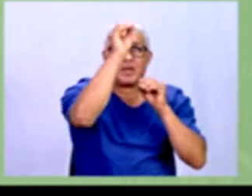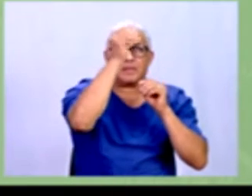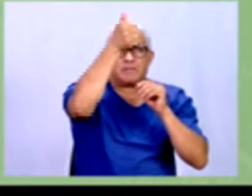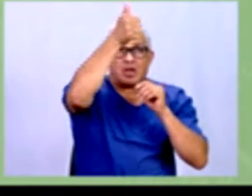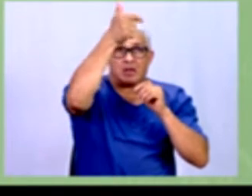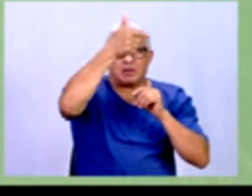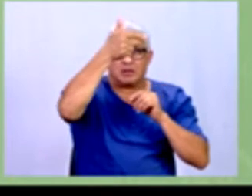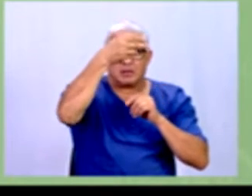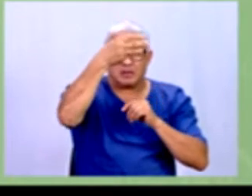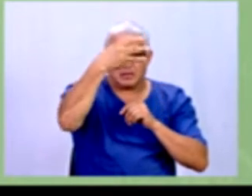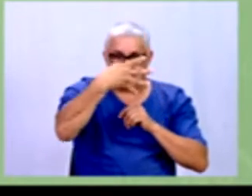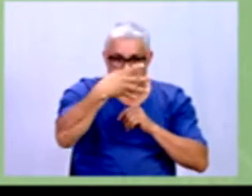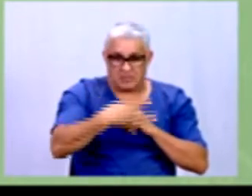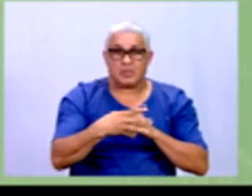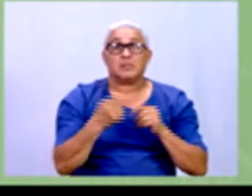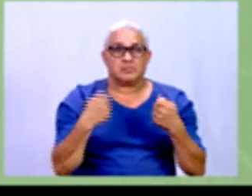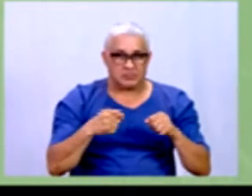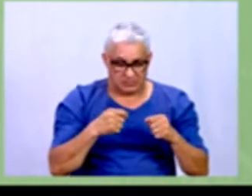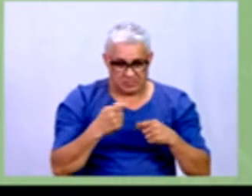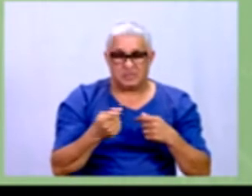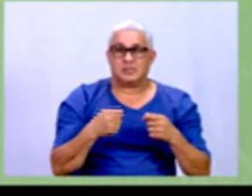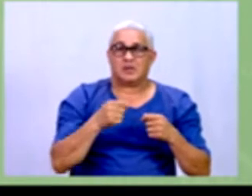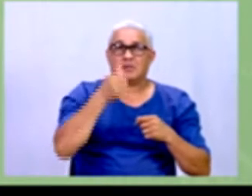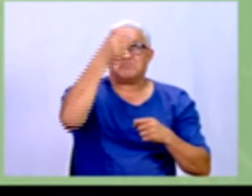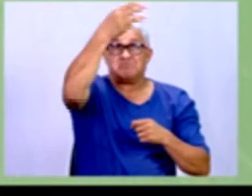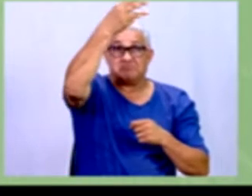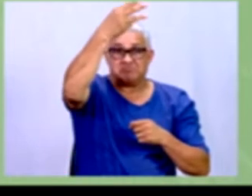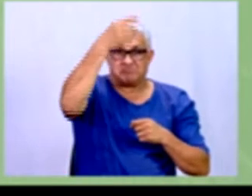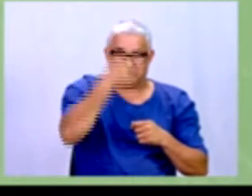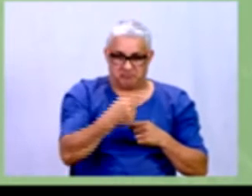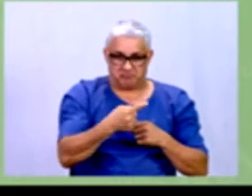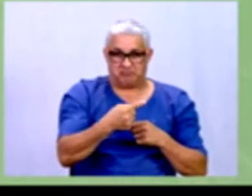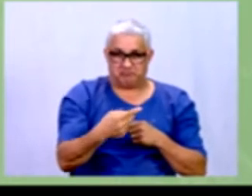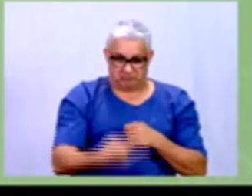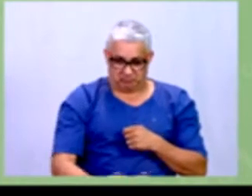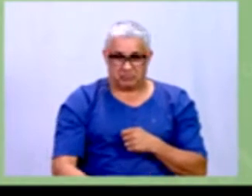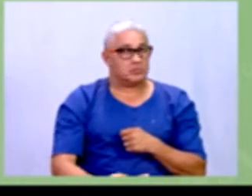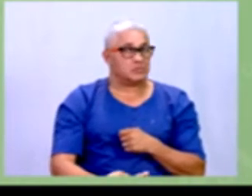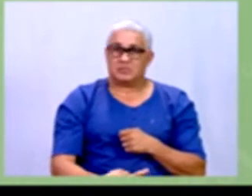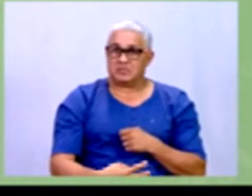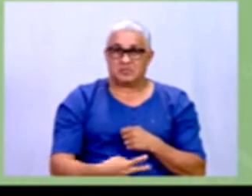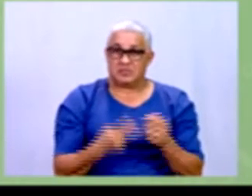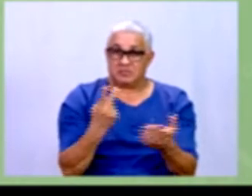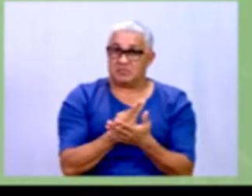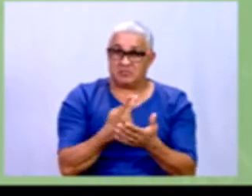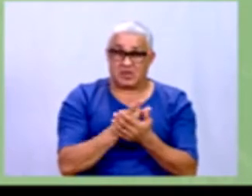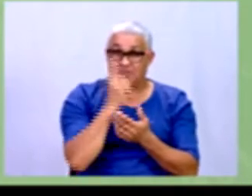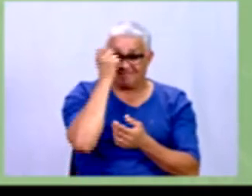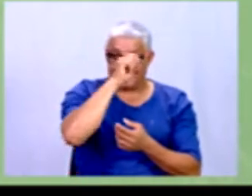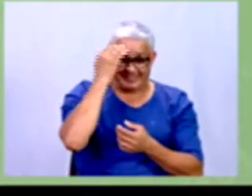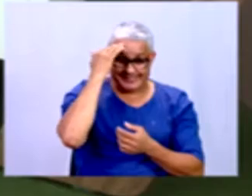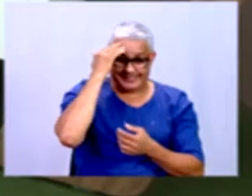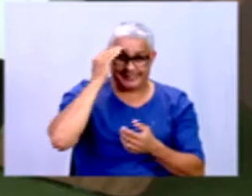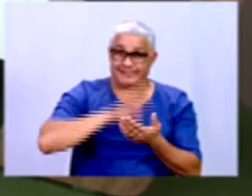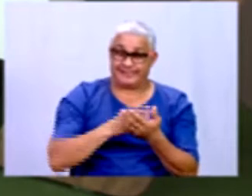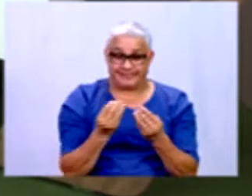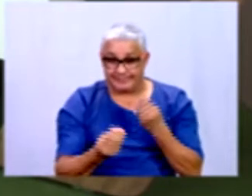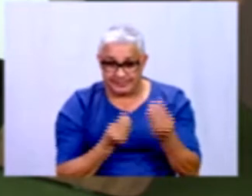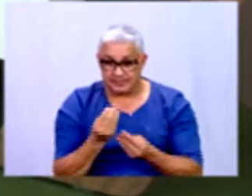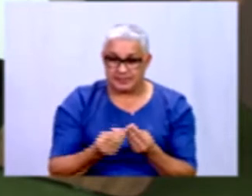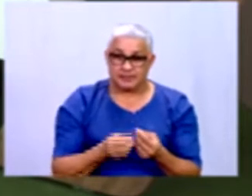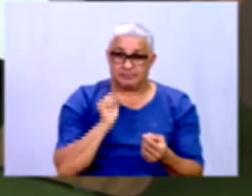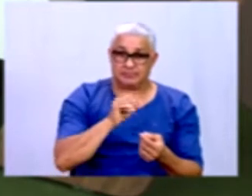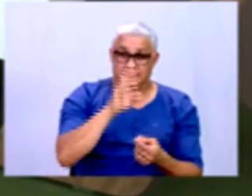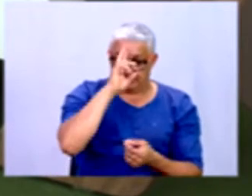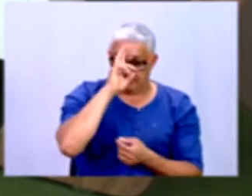isso em uma planilha, por exemplo, eu não vou colocar terceiro ano, primeiro ano, segundo ano. Já fica... Fica mais difícil de interpretar, Se o teu